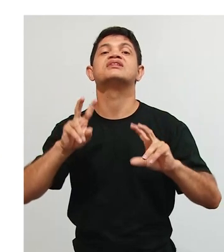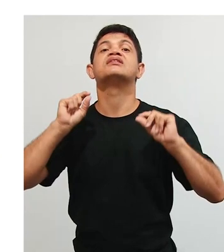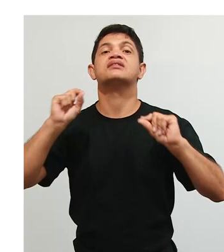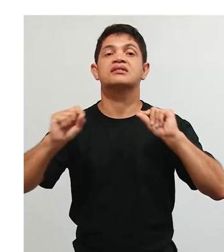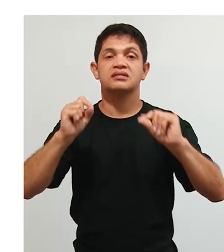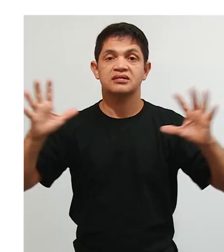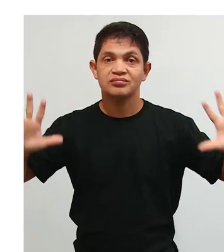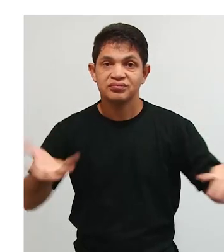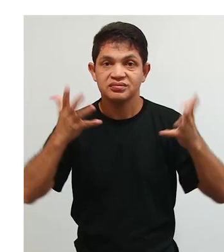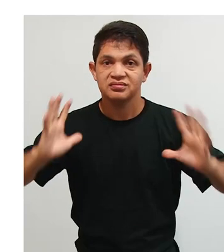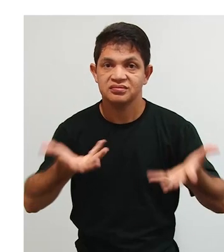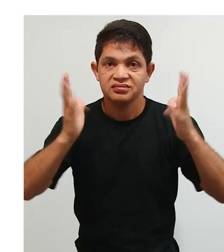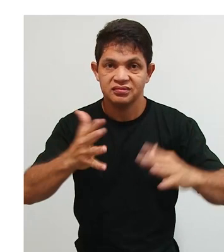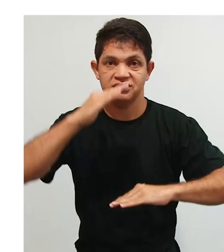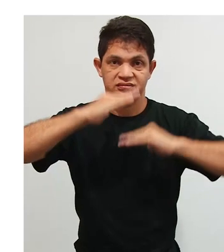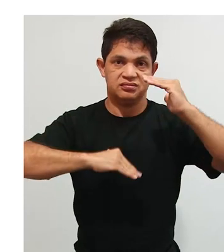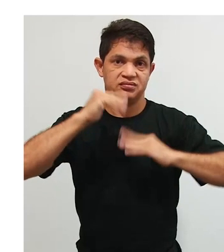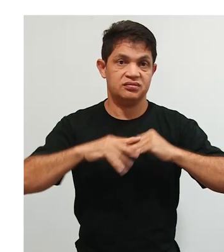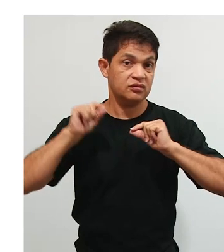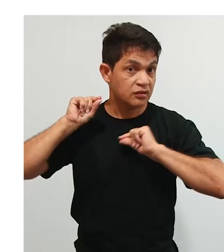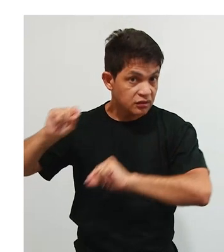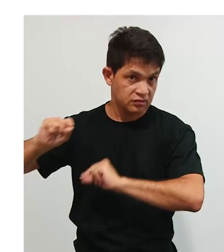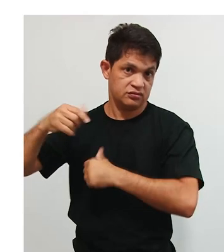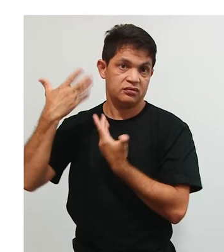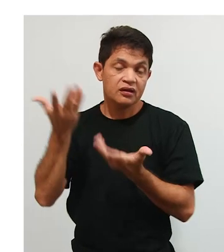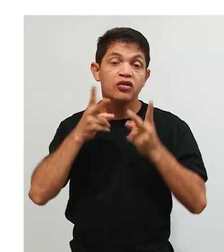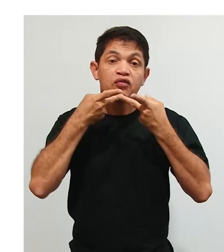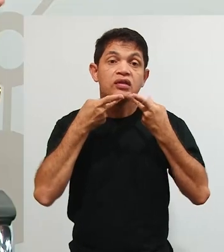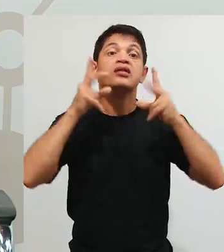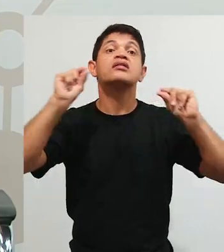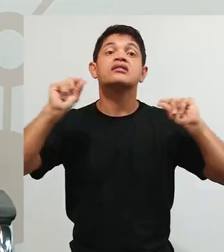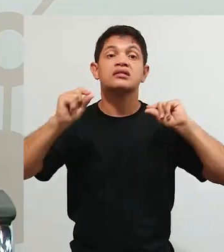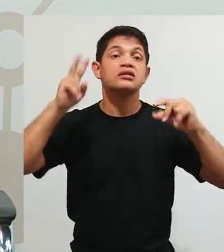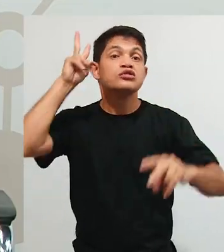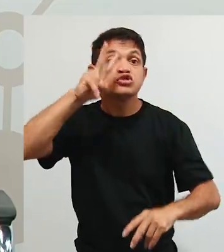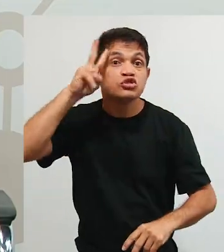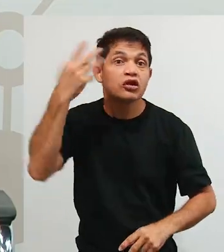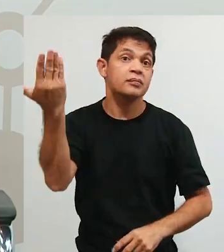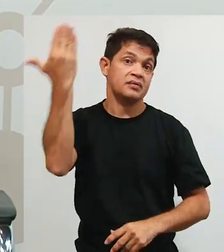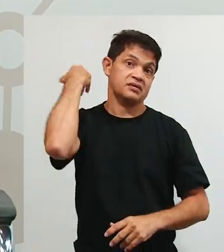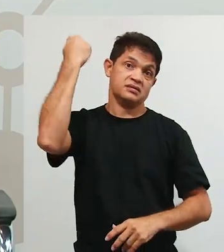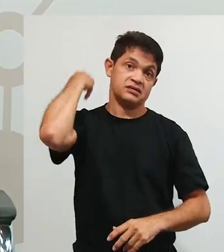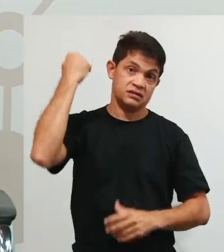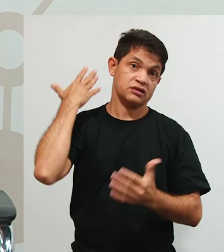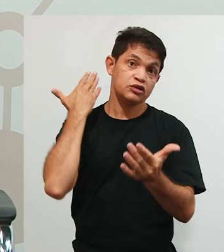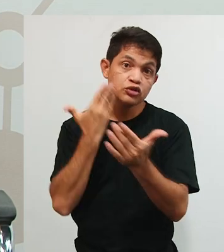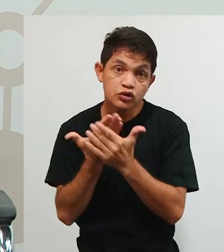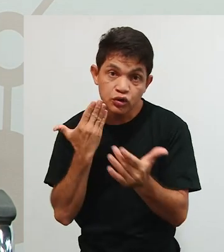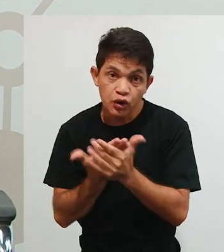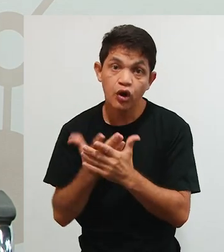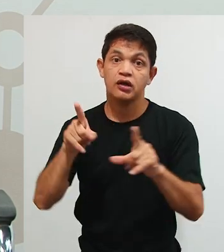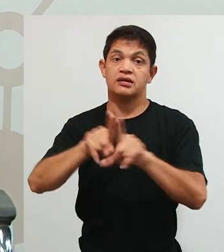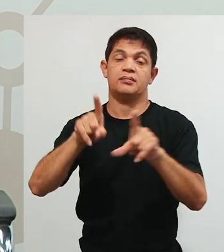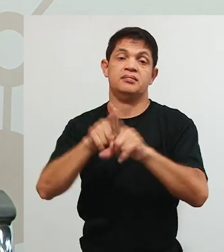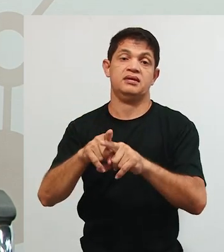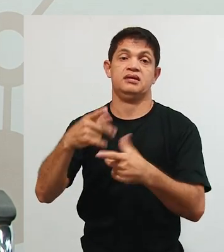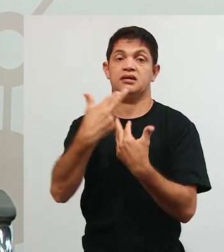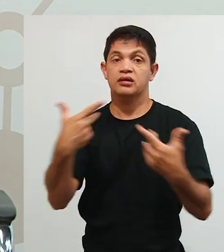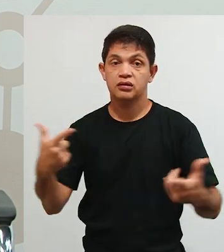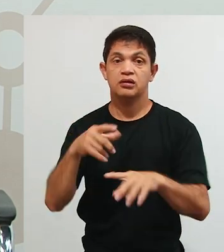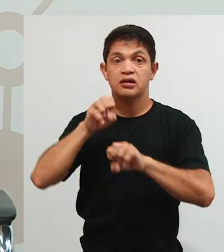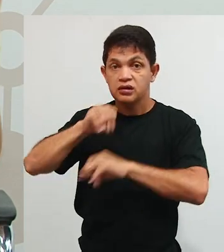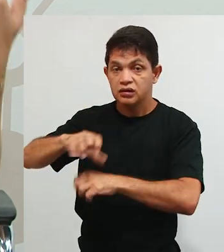ou seja, quando aquele... Estamos falando aqui de escola, estamos falando de aprendizagem. Então, quando eu, professor,